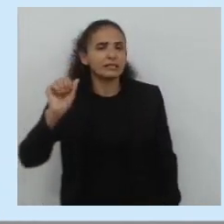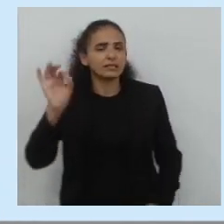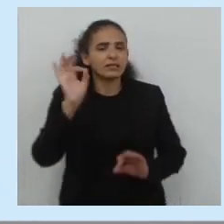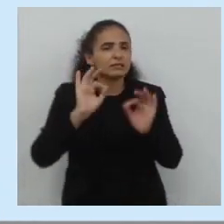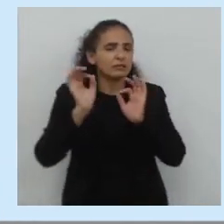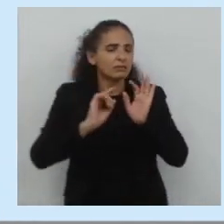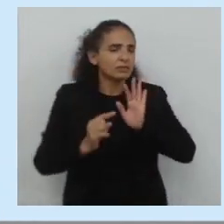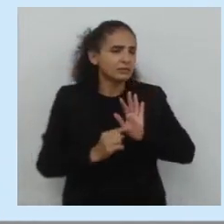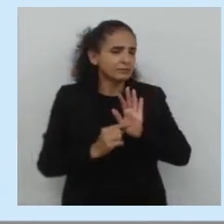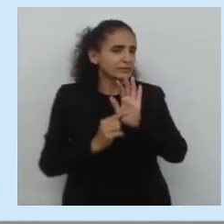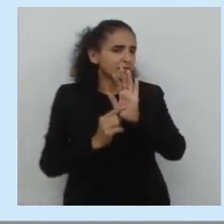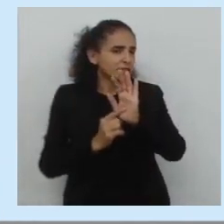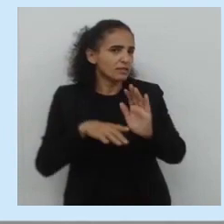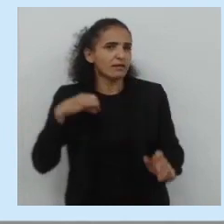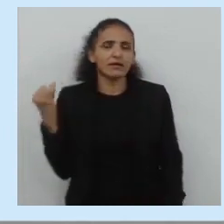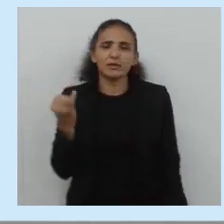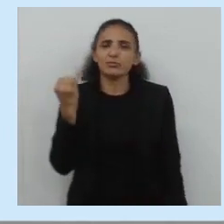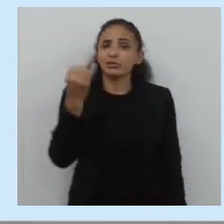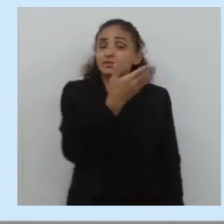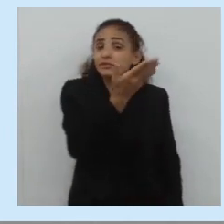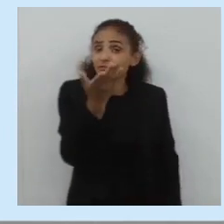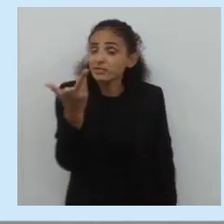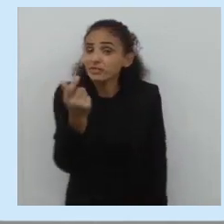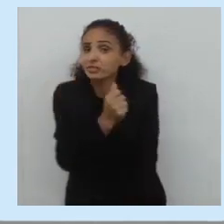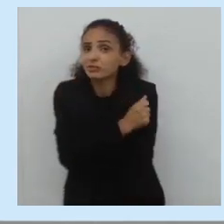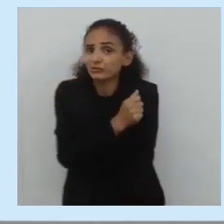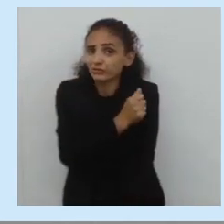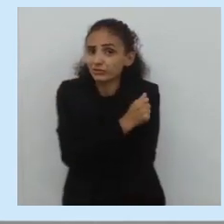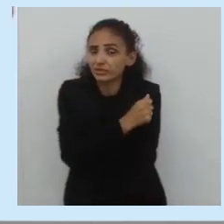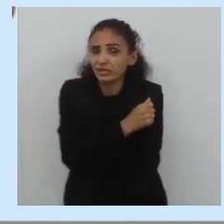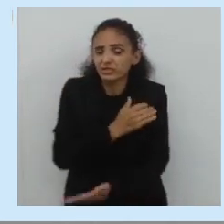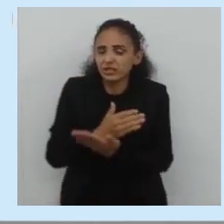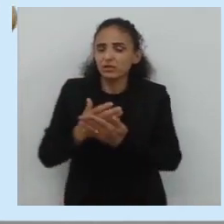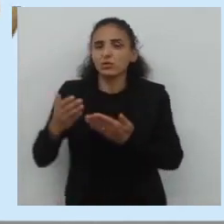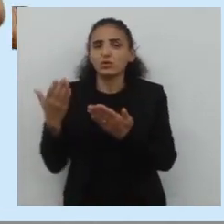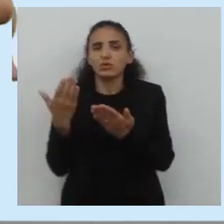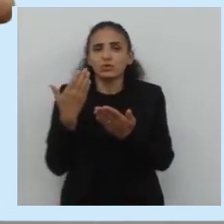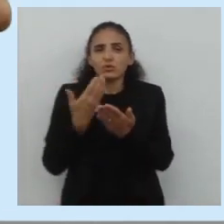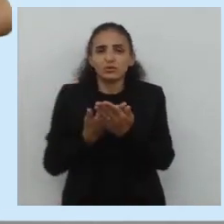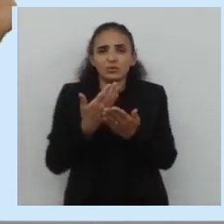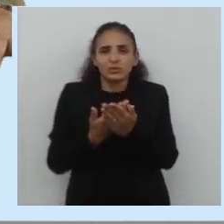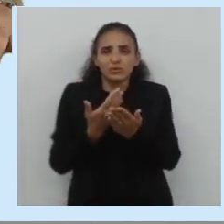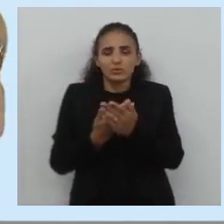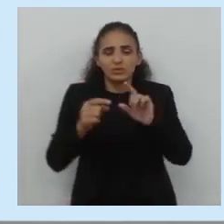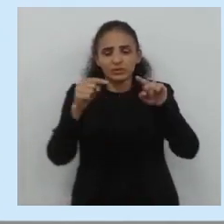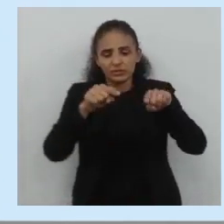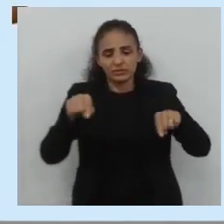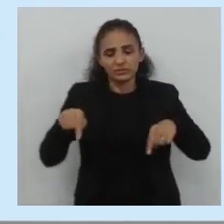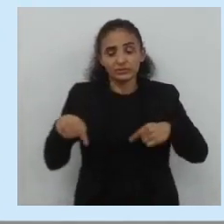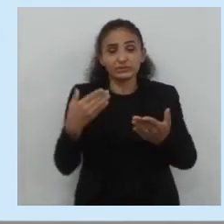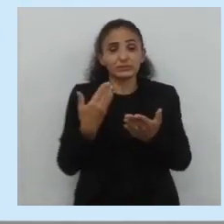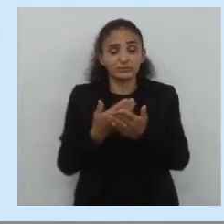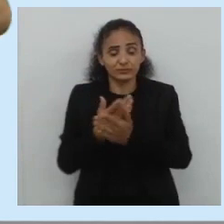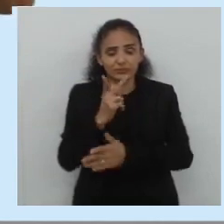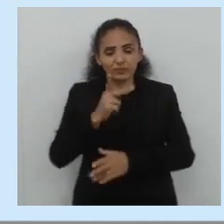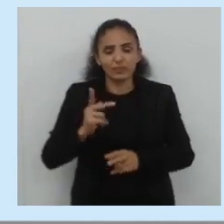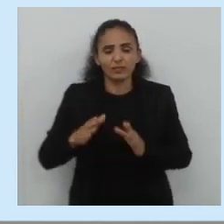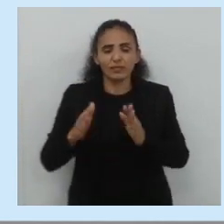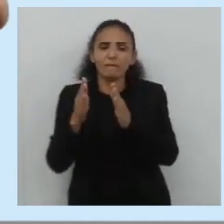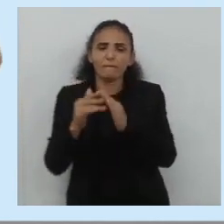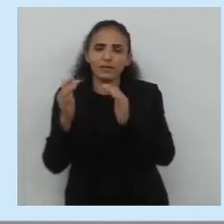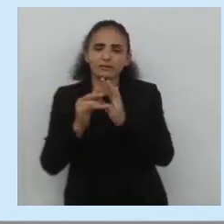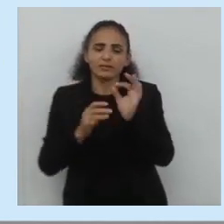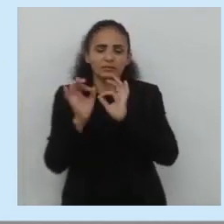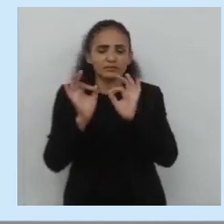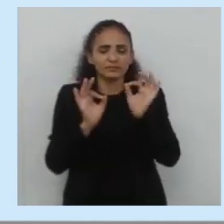Mônica cita. Então é importante, estudantes, quando vocês forem lá na sala de aula, o professor pedir, vamos